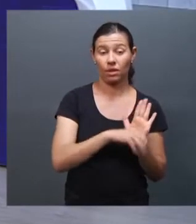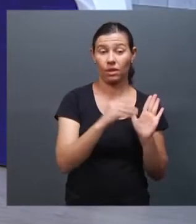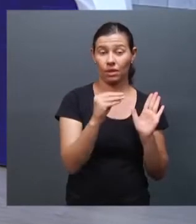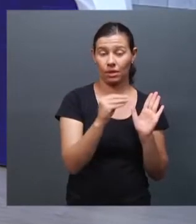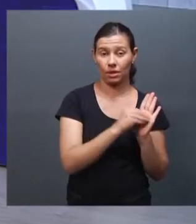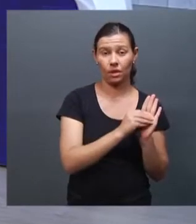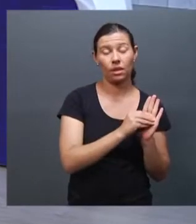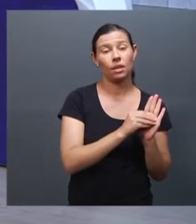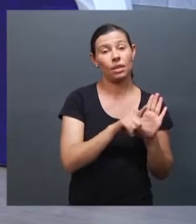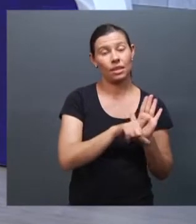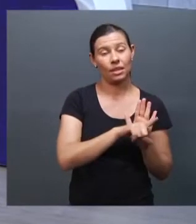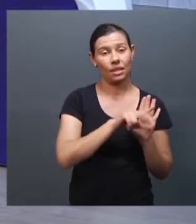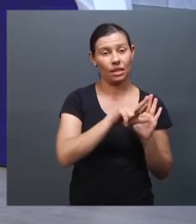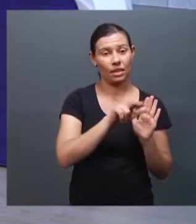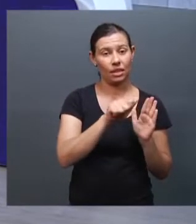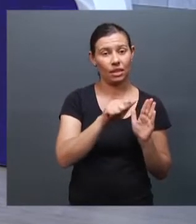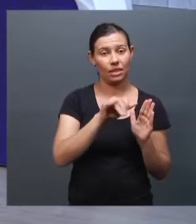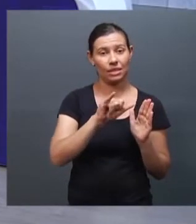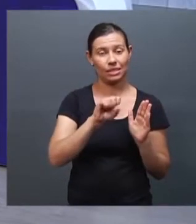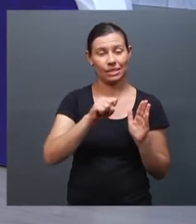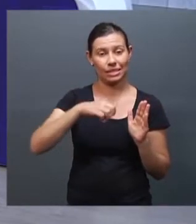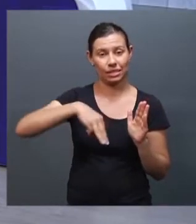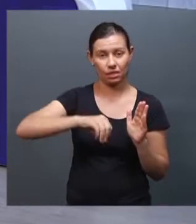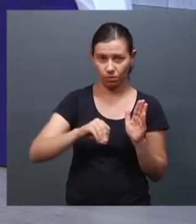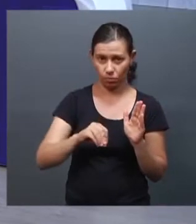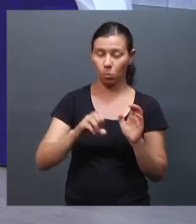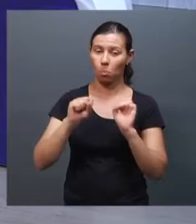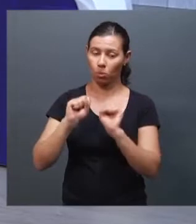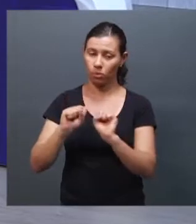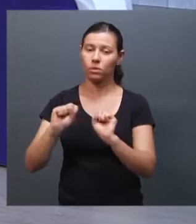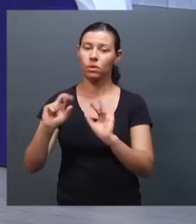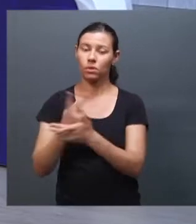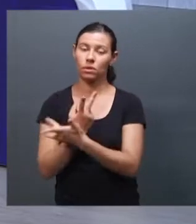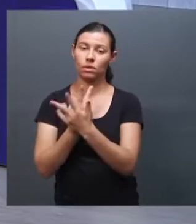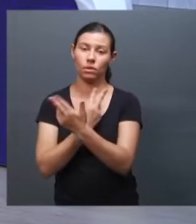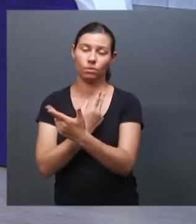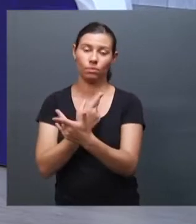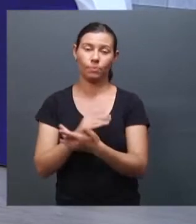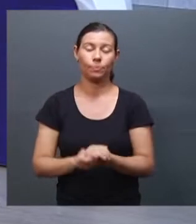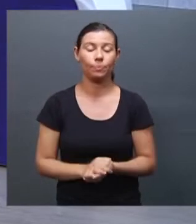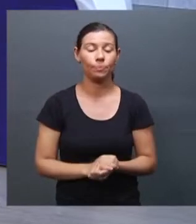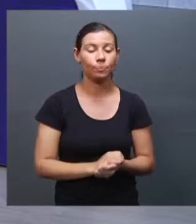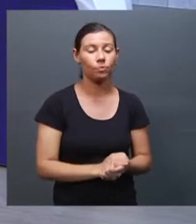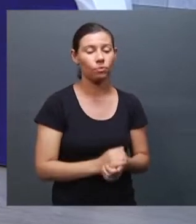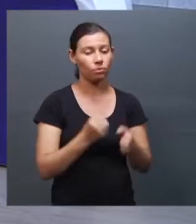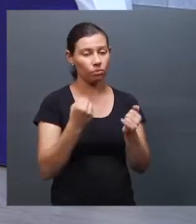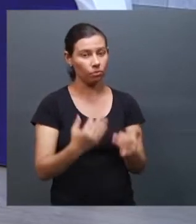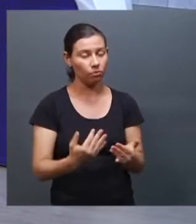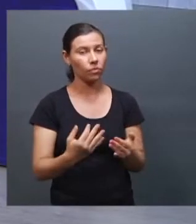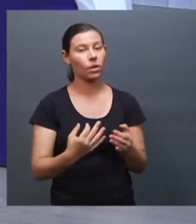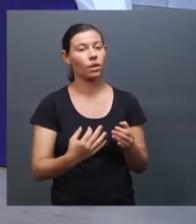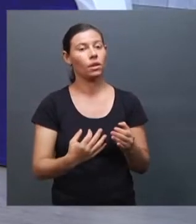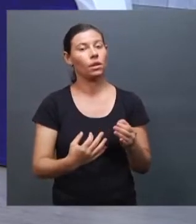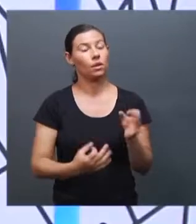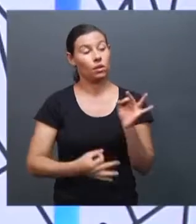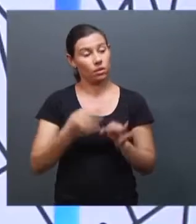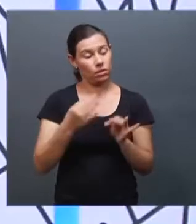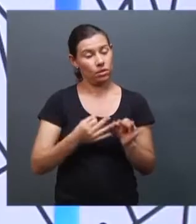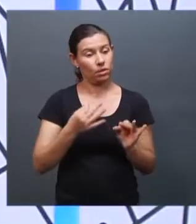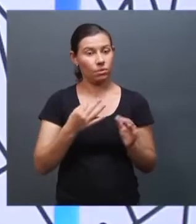uma votação dessa, acho que seria um efeito mais punitivo, né? Eu vou te fazer a mesma pergunta. Você acha que vai ajudar a diminuir a violência?